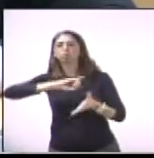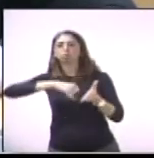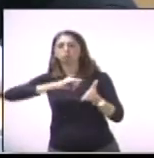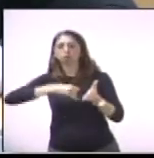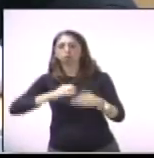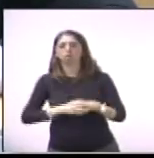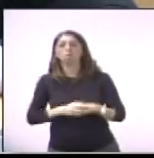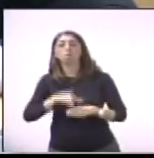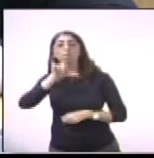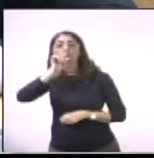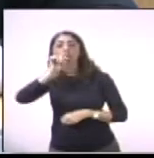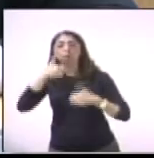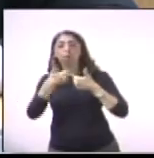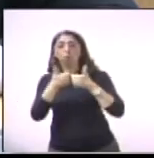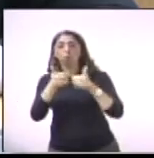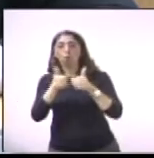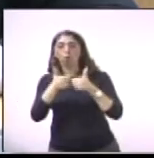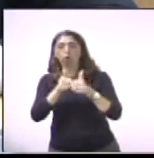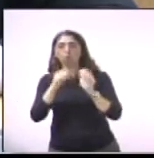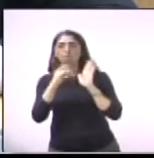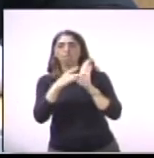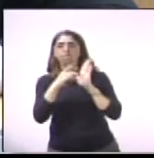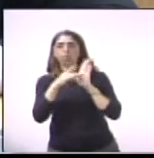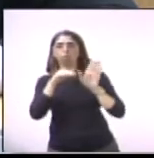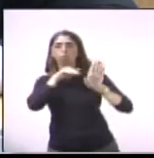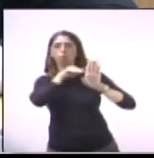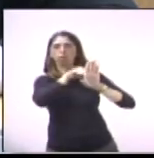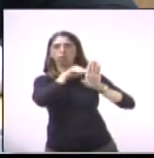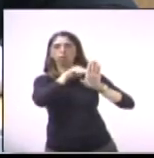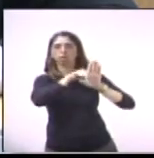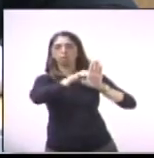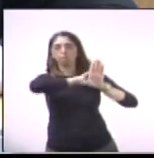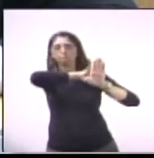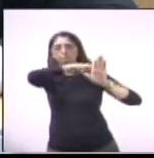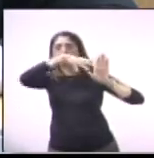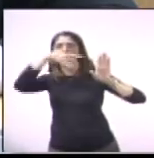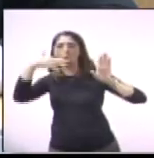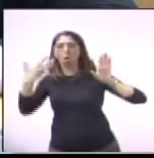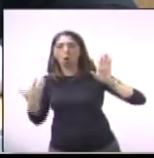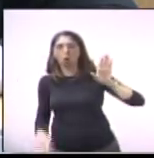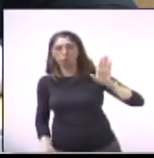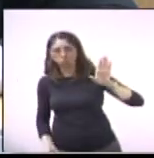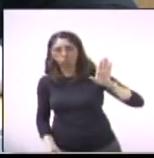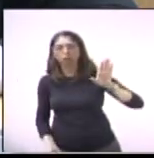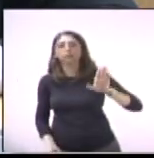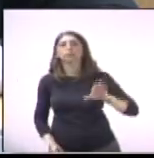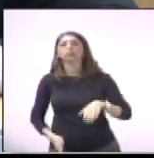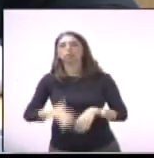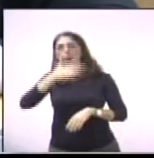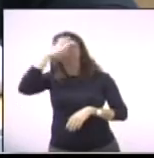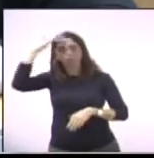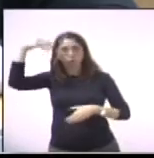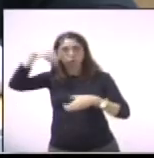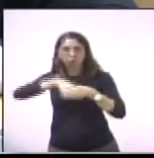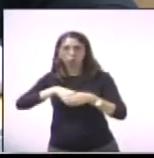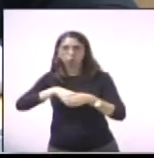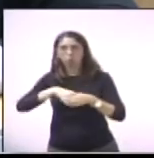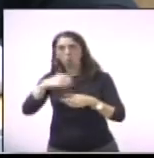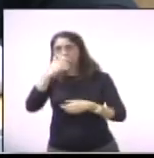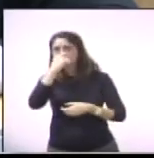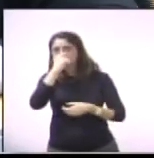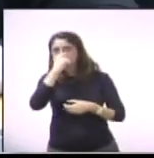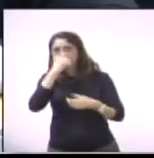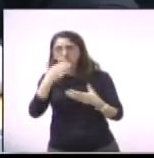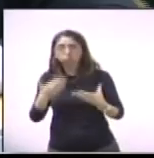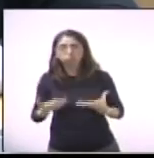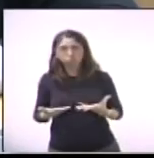acabou soltando o vidro traseiro e o mesmo estava, assim, cheio de usuários e ficou